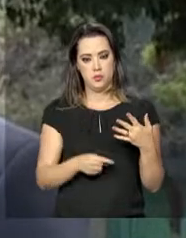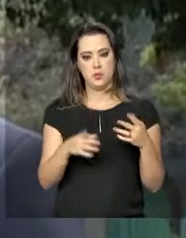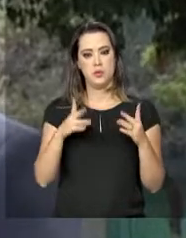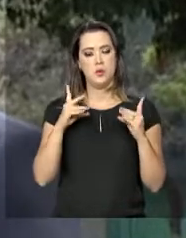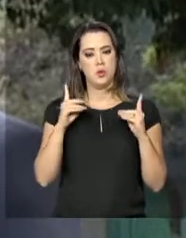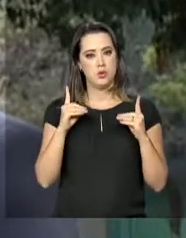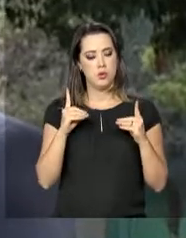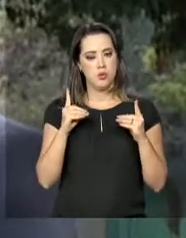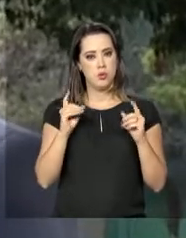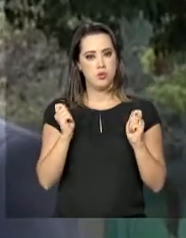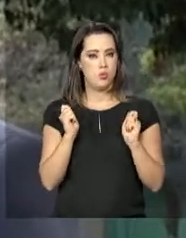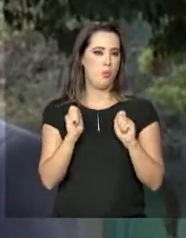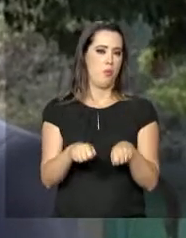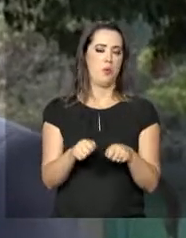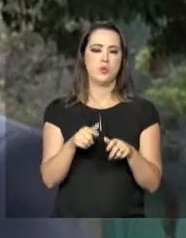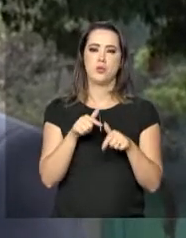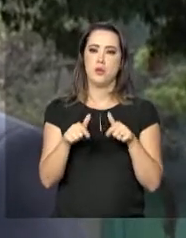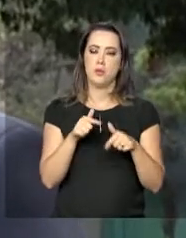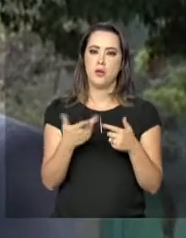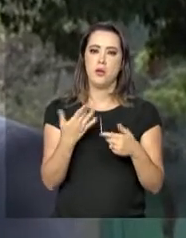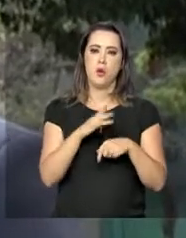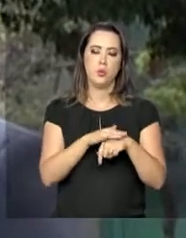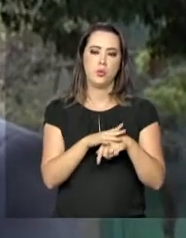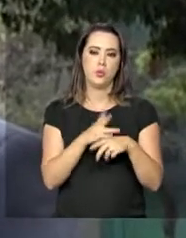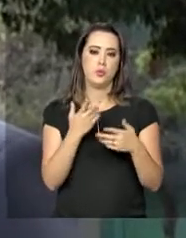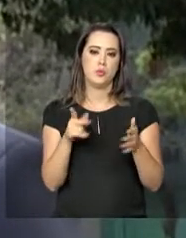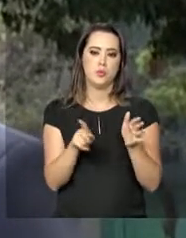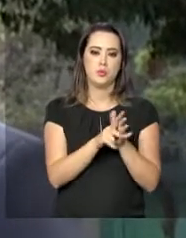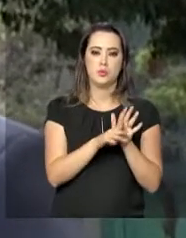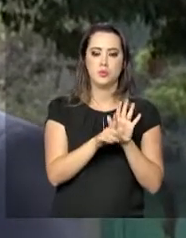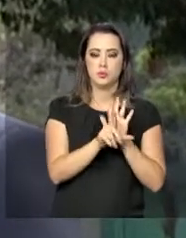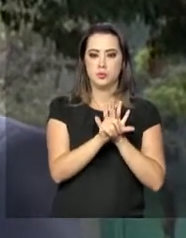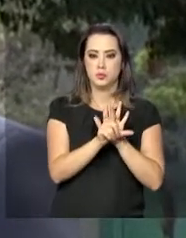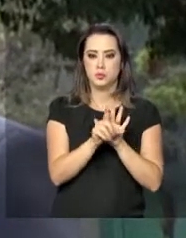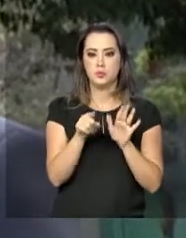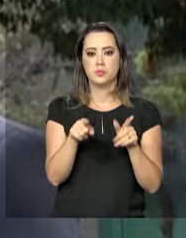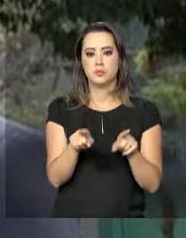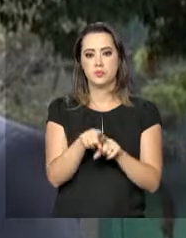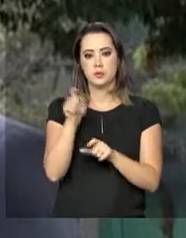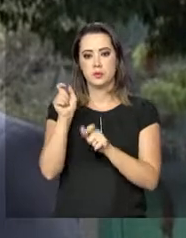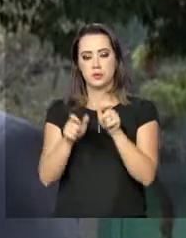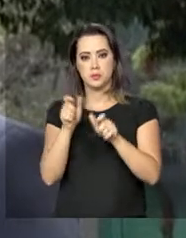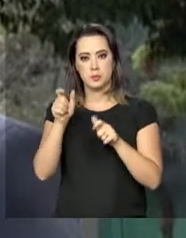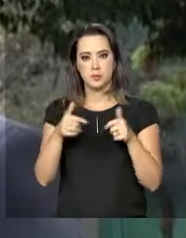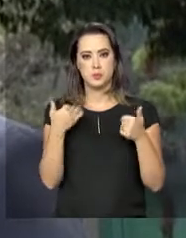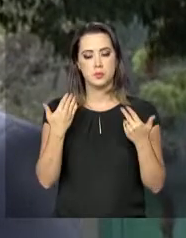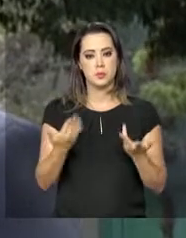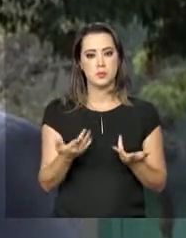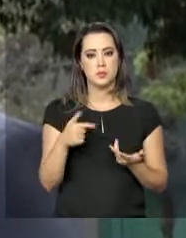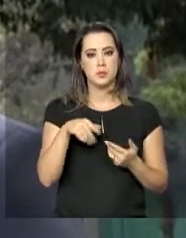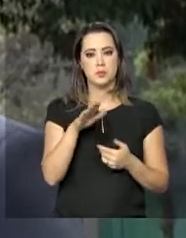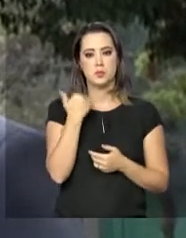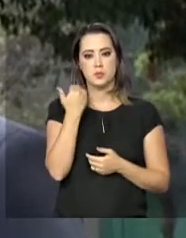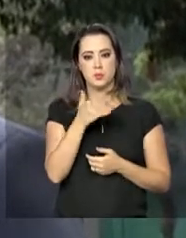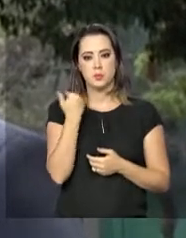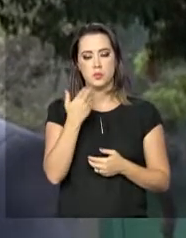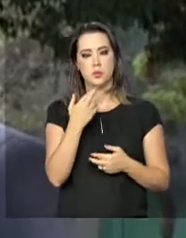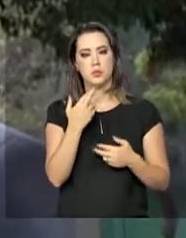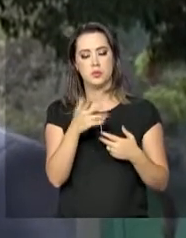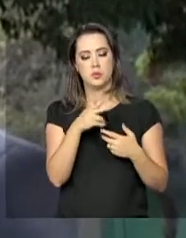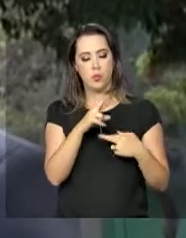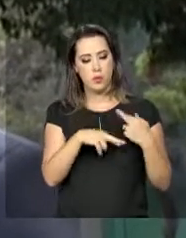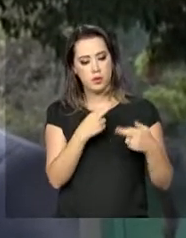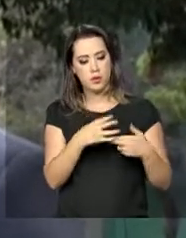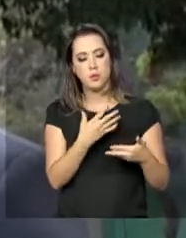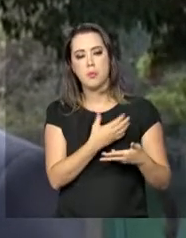invalidez ou doenças específicas descritas na lei. E há ainda aquele caso de óbito do cotista em que o